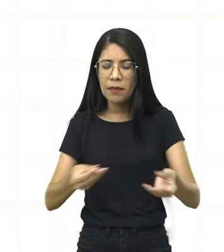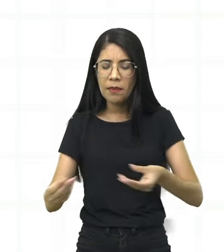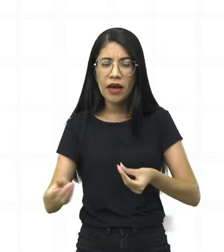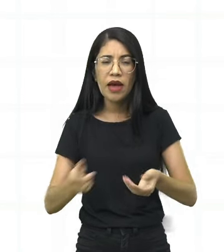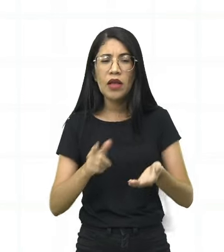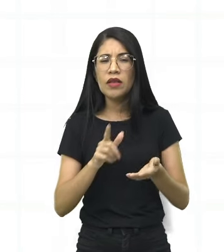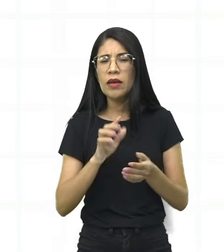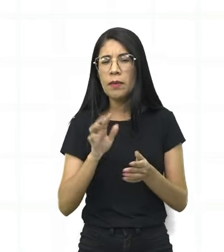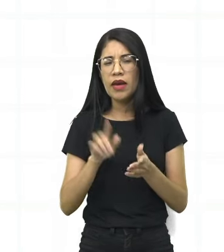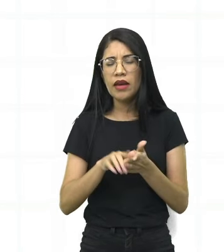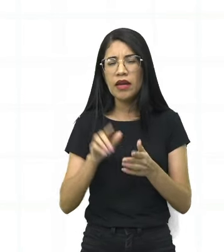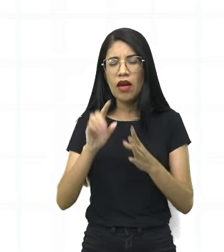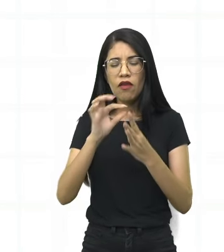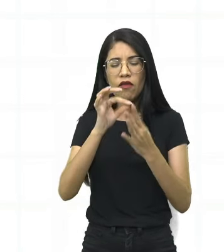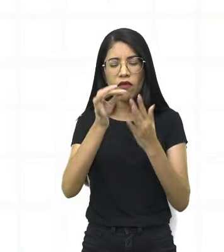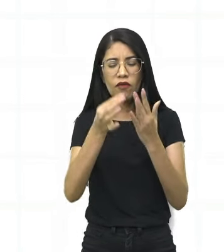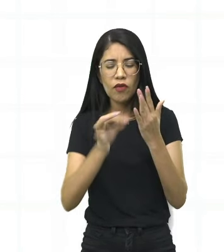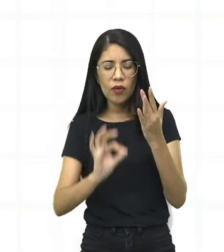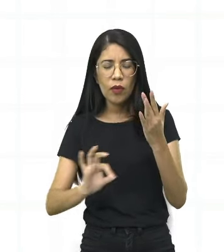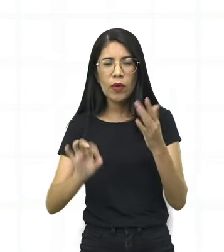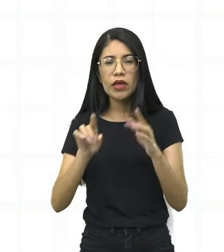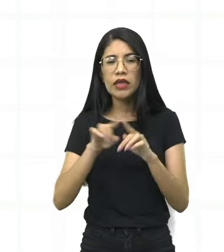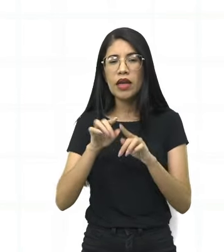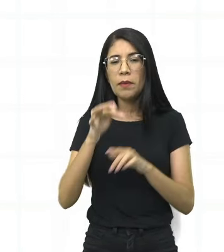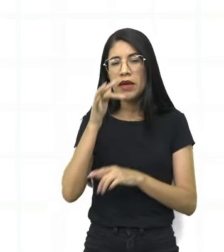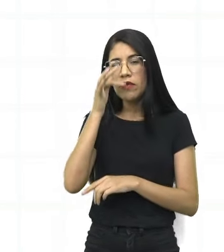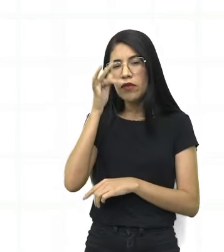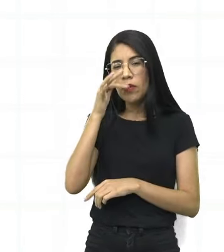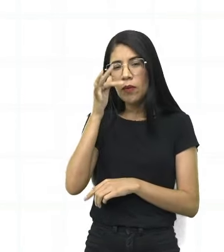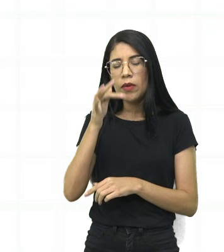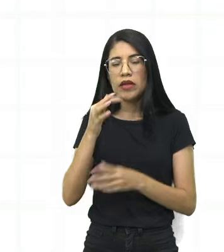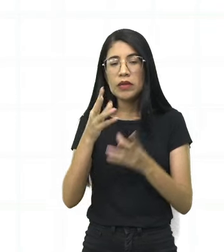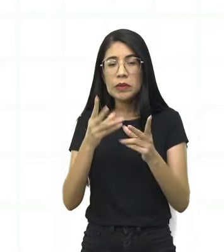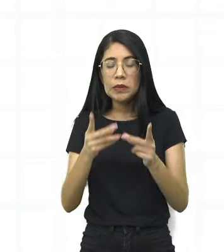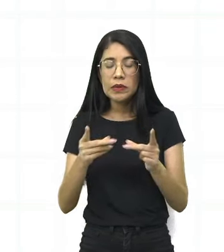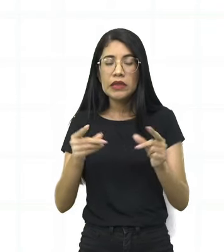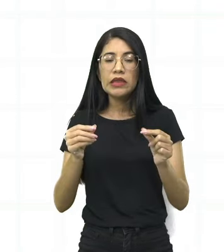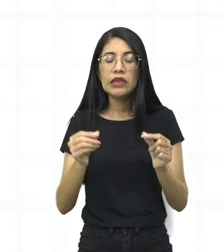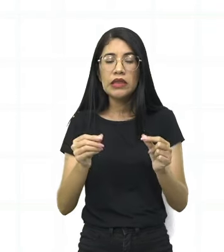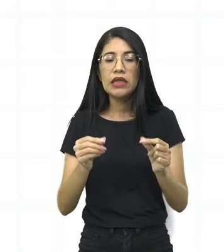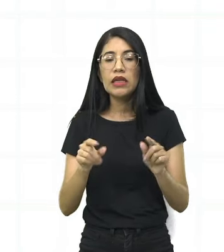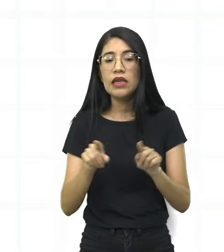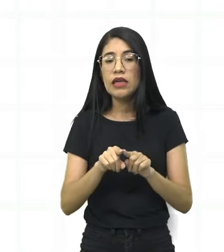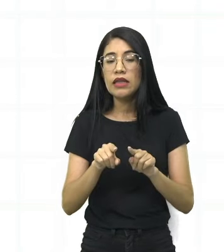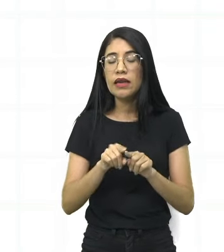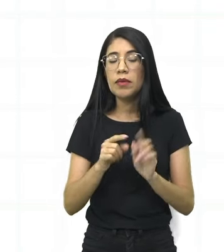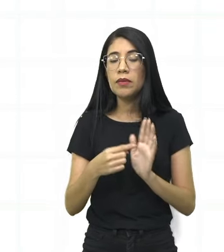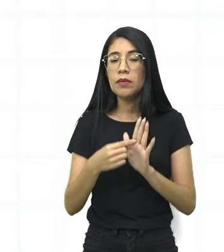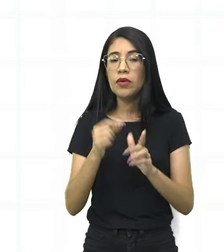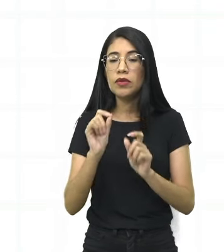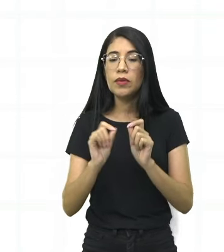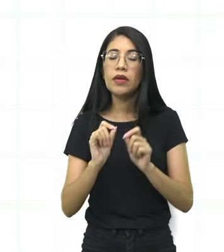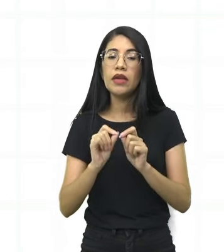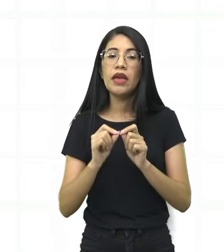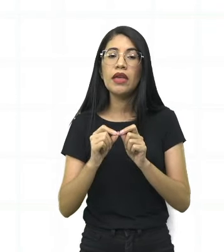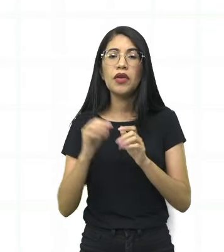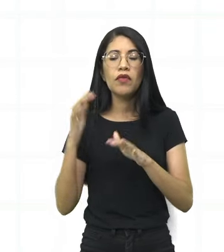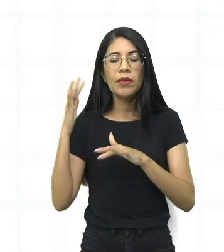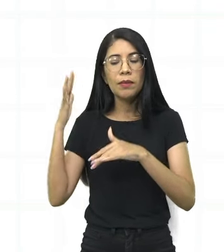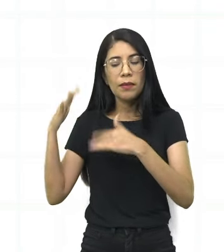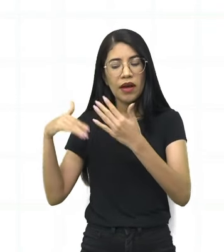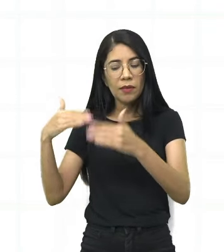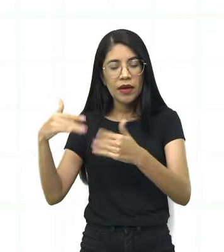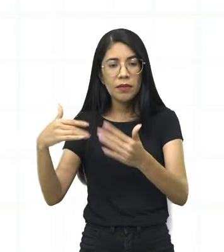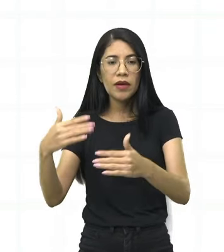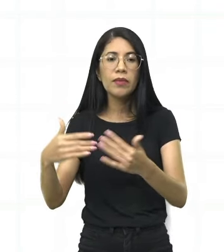folhas, né? Muitas folhas, pétalas. E se estão secas, novamente, marca ali a passagem do tempo.